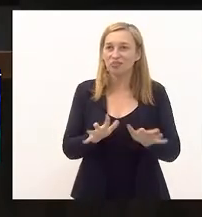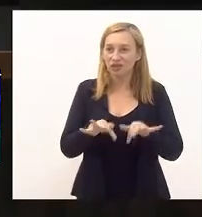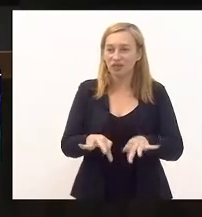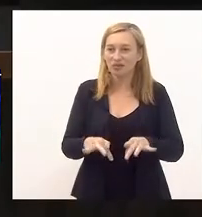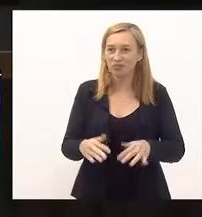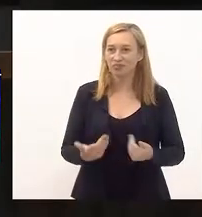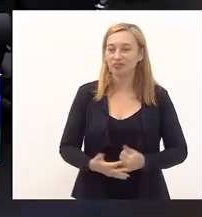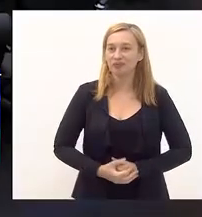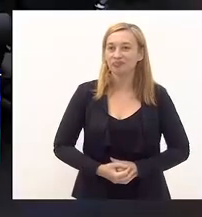final